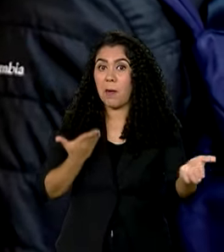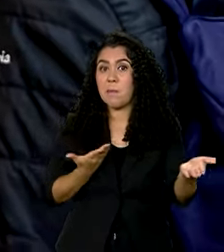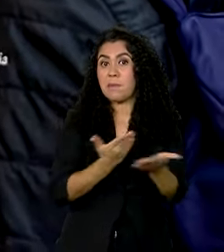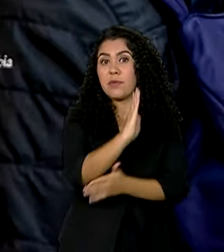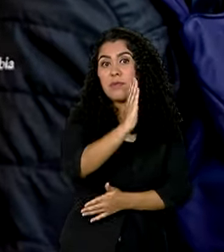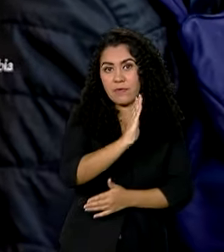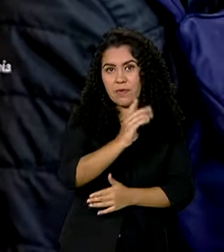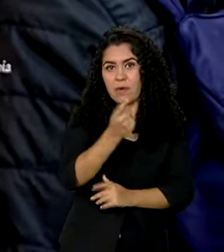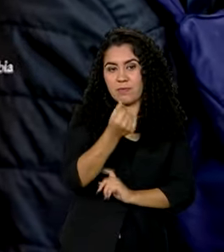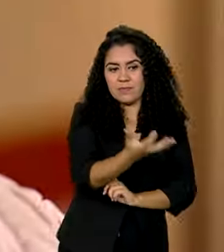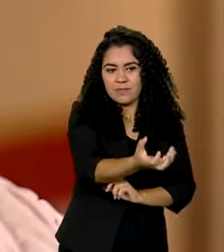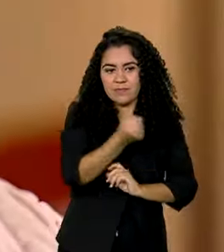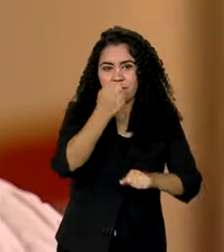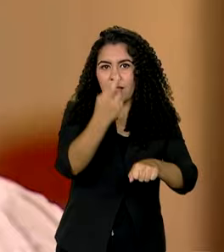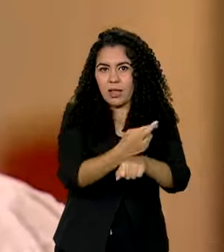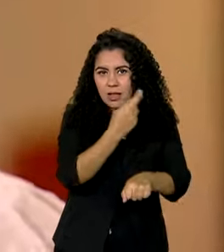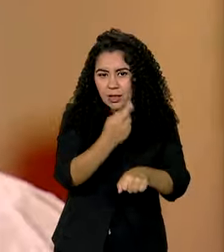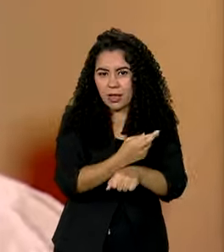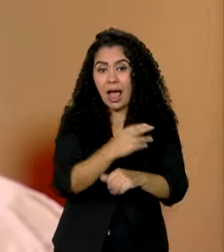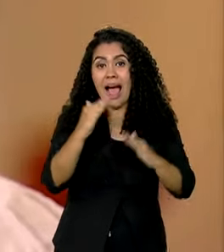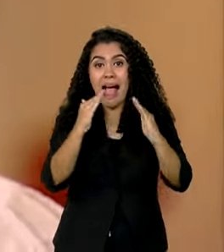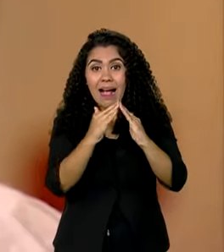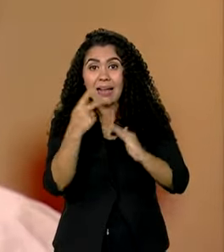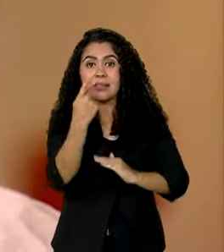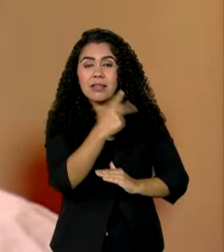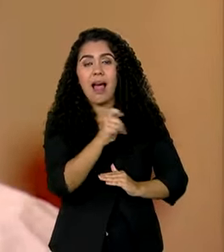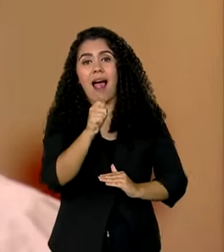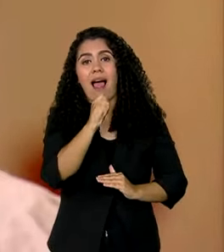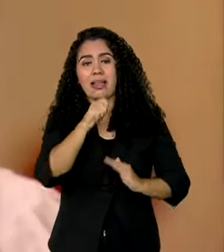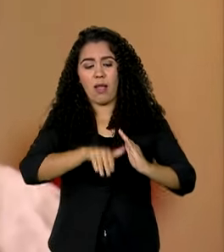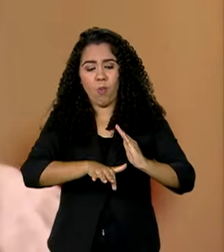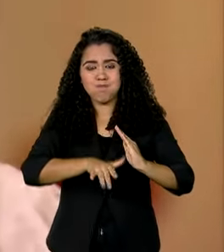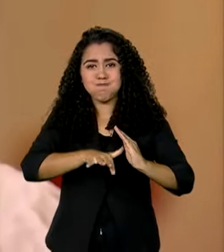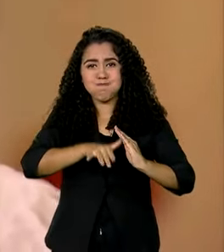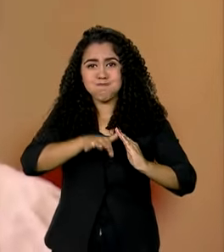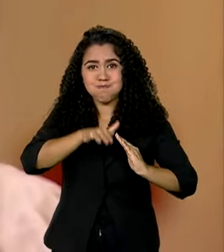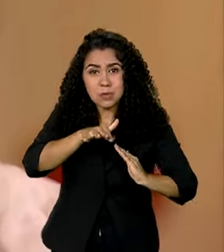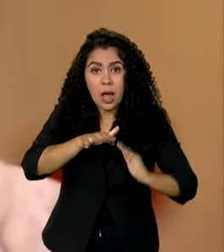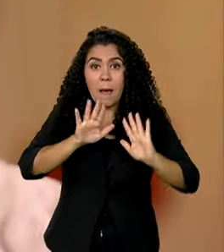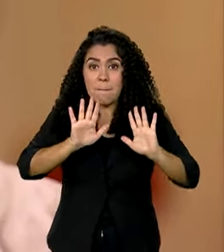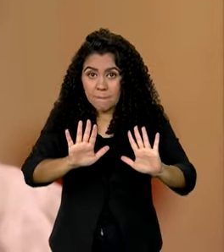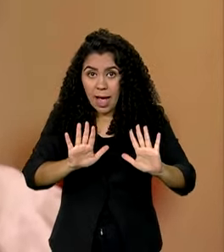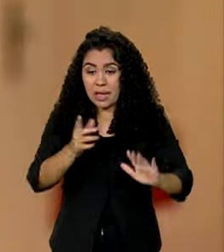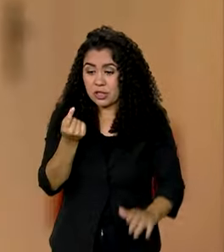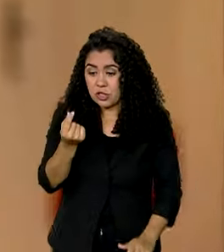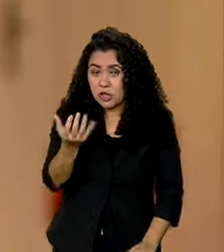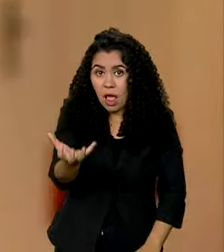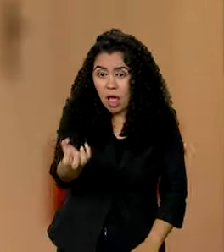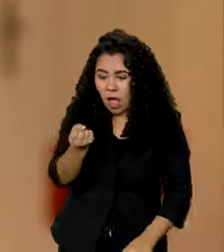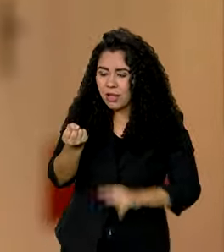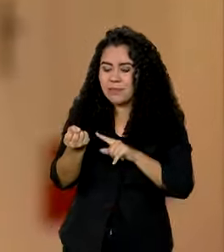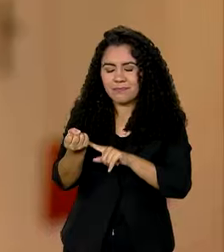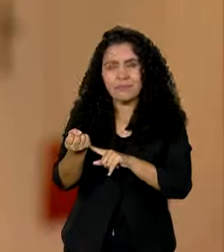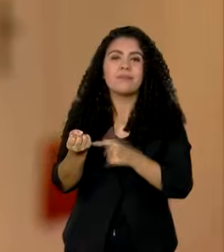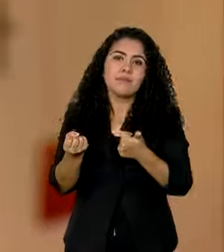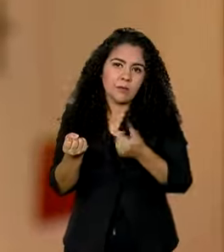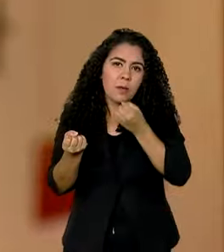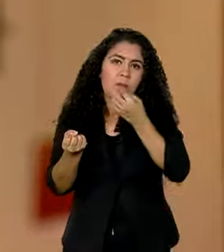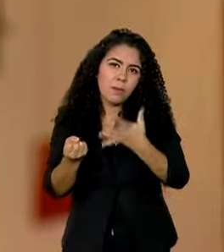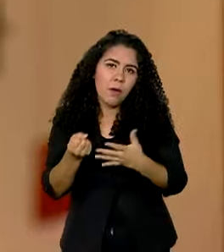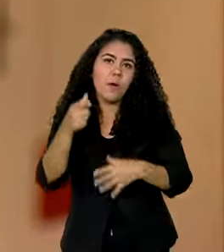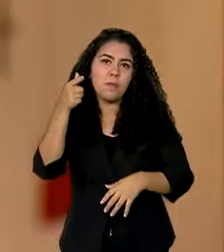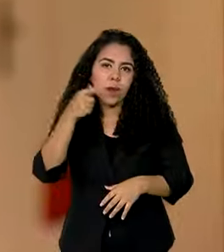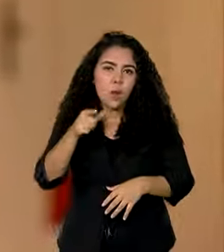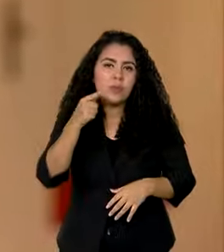auxílio-reconstrução. A casa dela ainda está alagada. Mas a chegada da ajuda já foi suficiente para